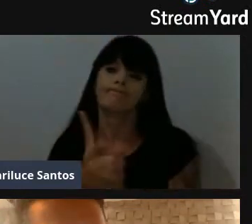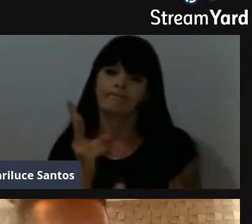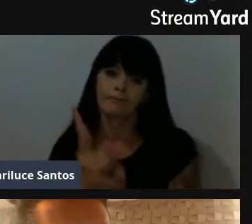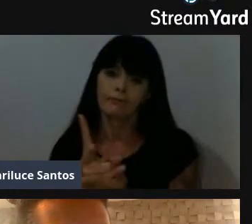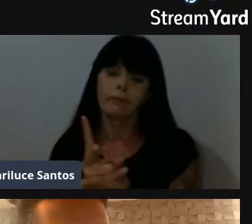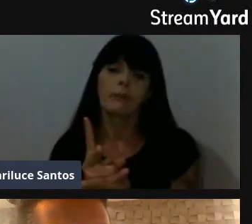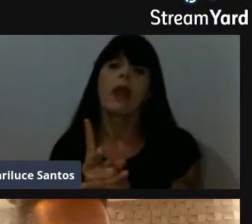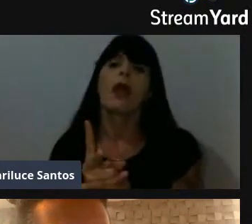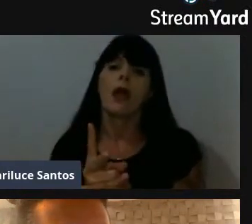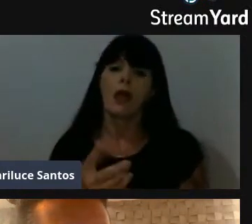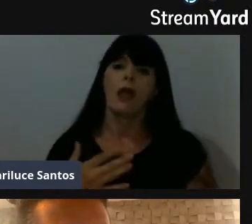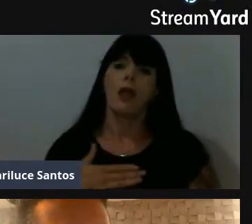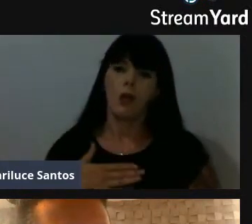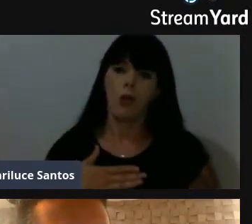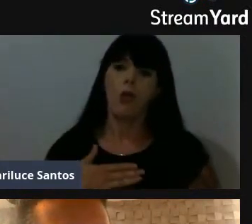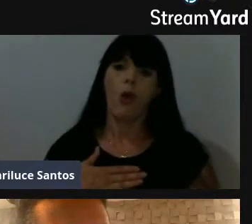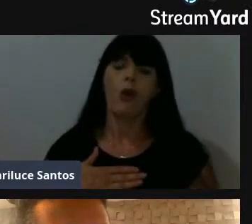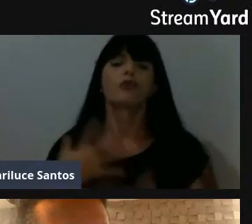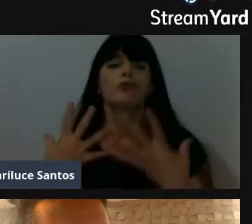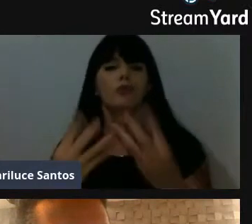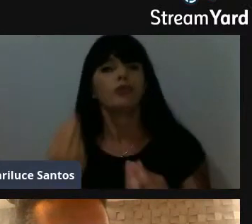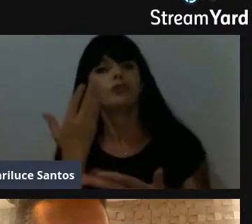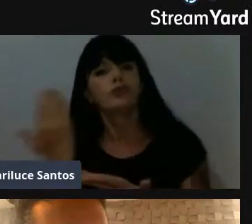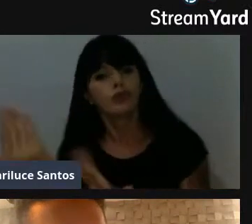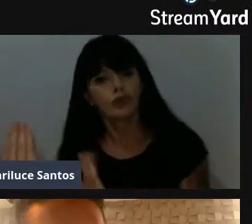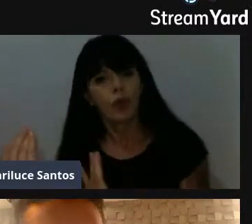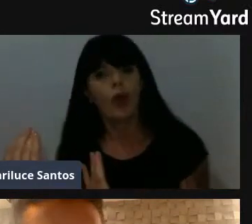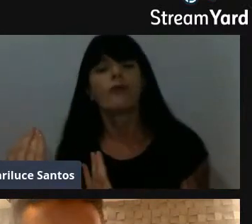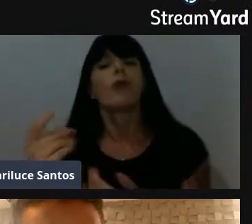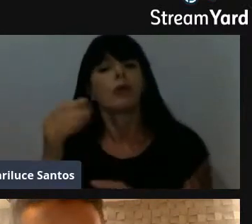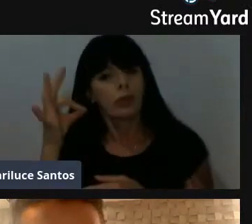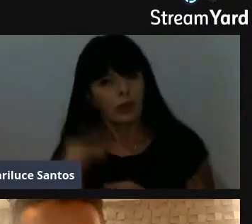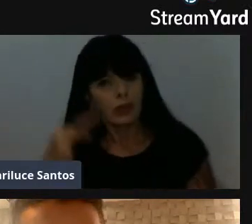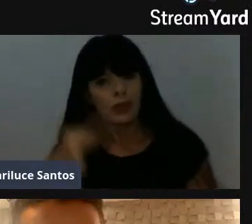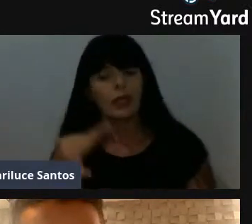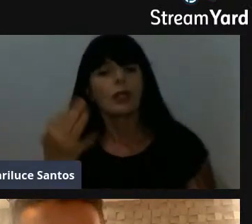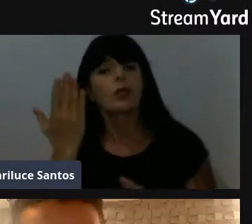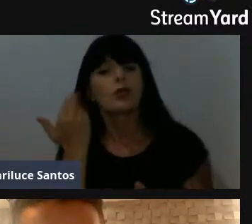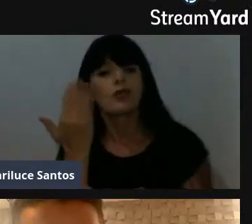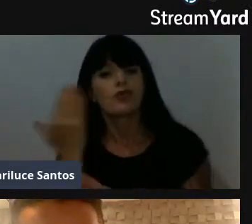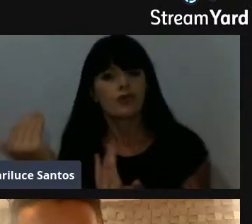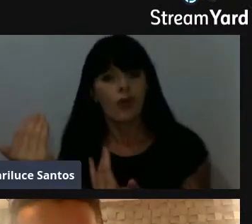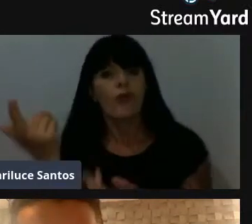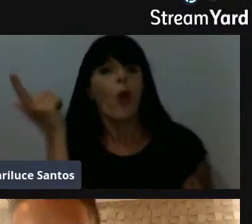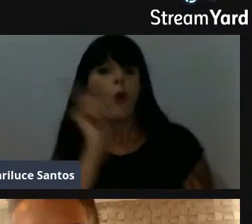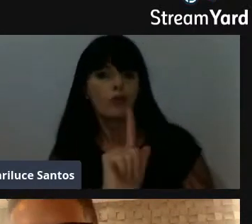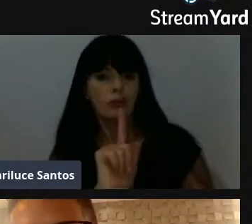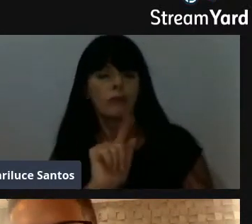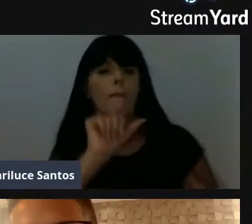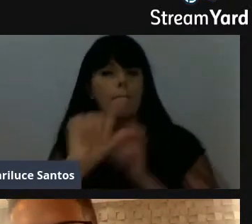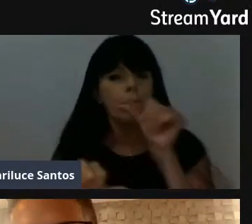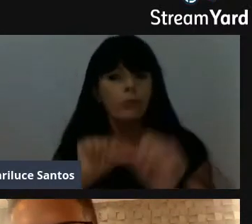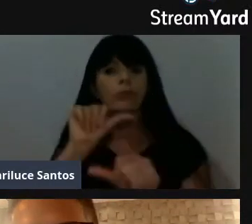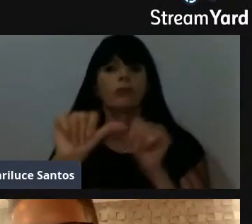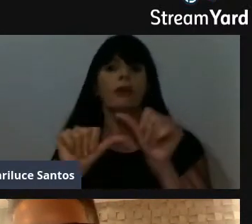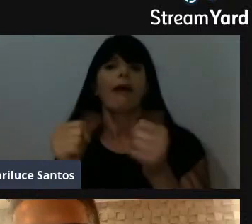aposto muito na juventude, aposto muito na mudança, então, e a mudança também é se reinventar, né, querer mais, buscar